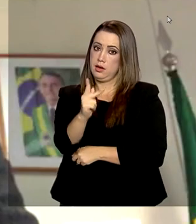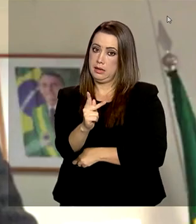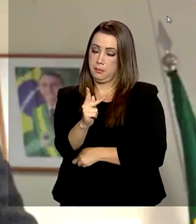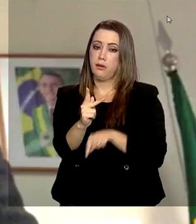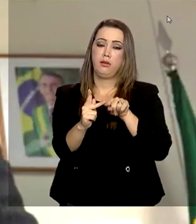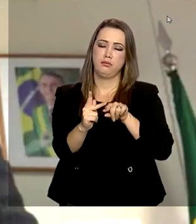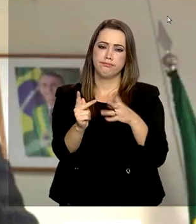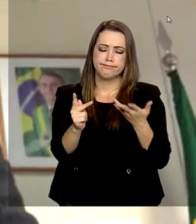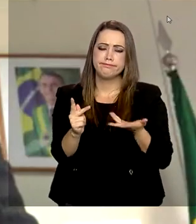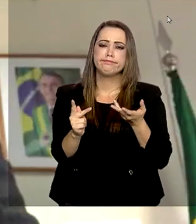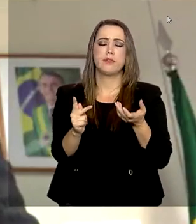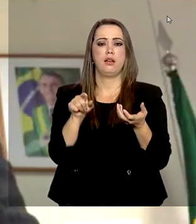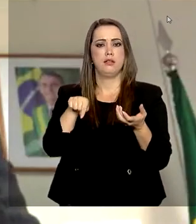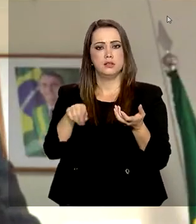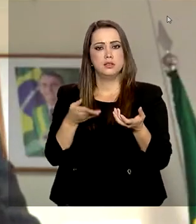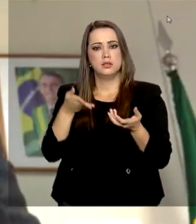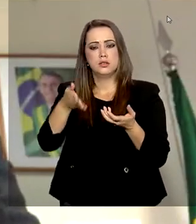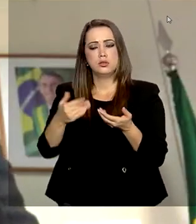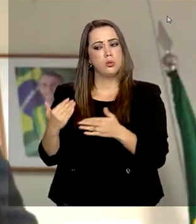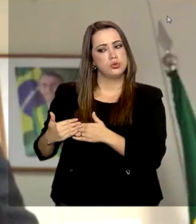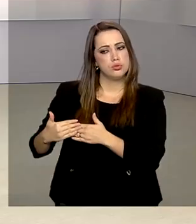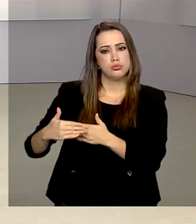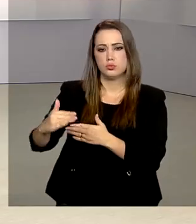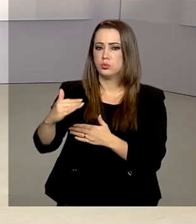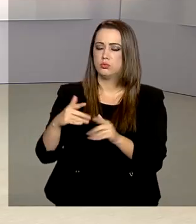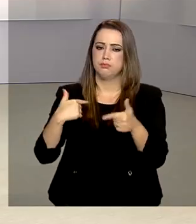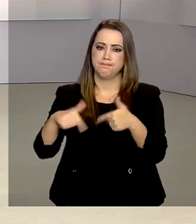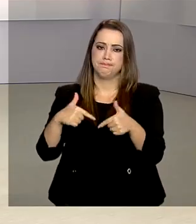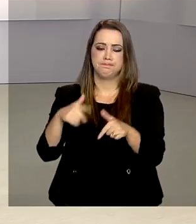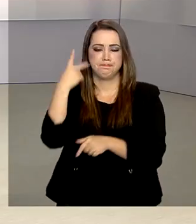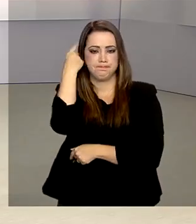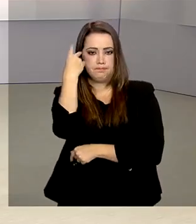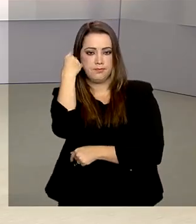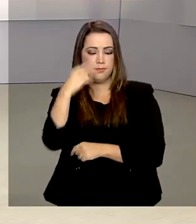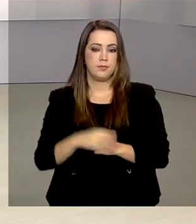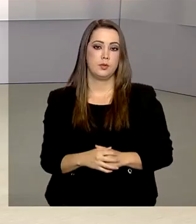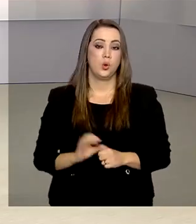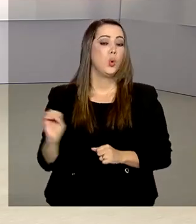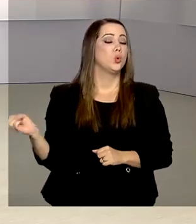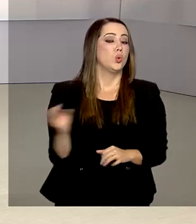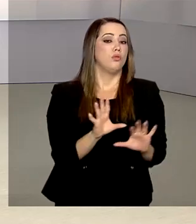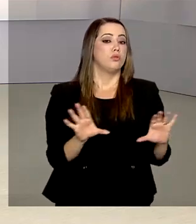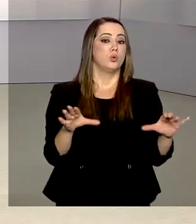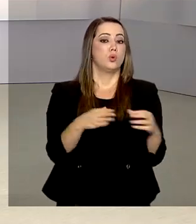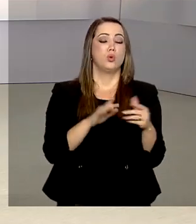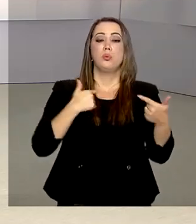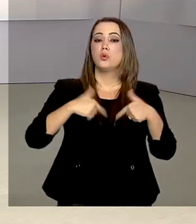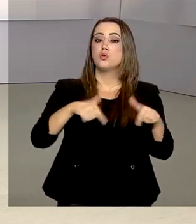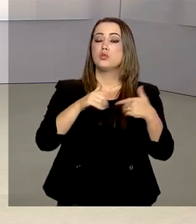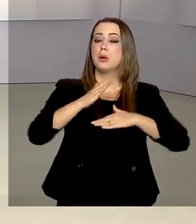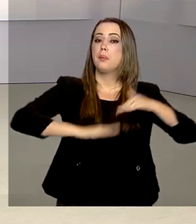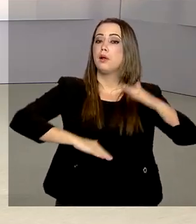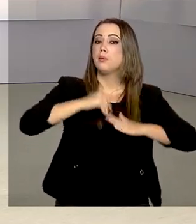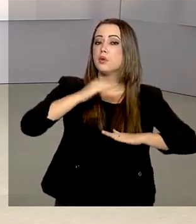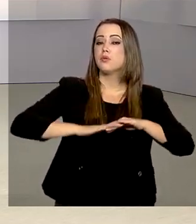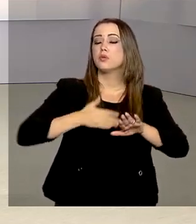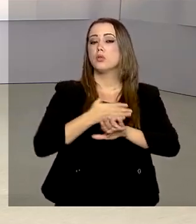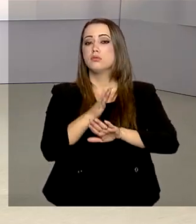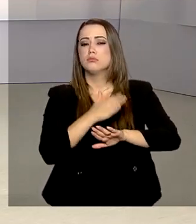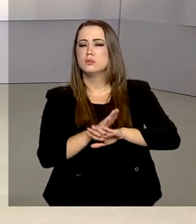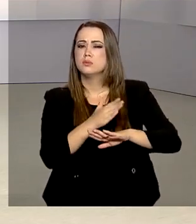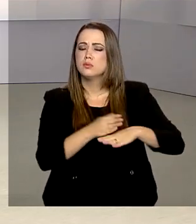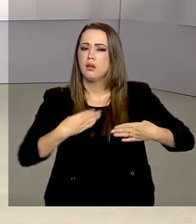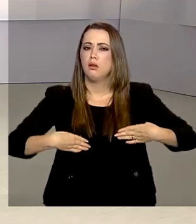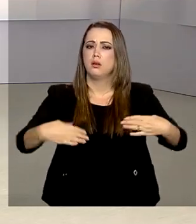realizado e nós estamos dando curso normal a isso. Uma nova equipe composta por profissionais treinados pelo